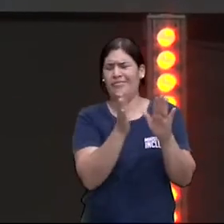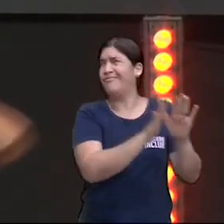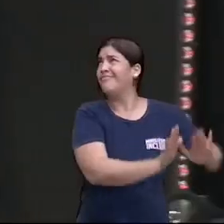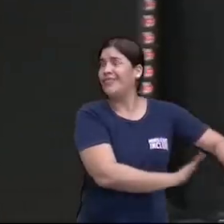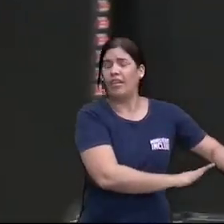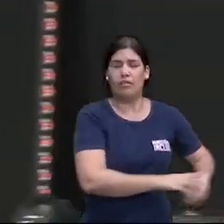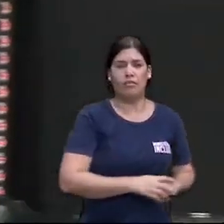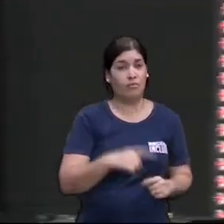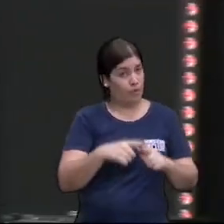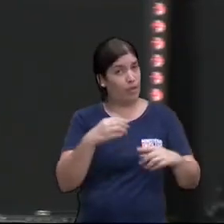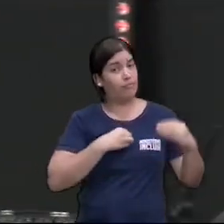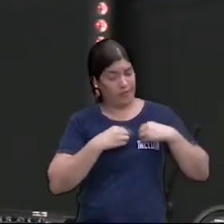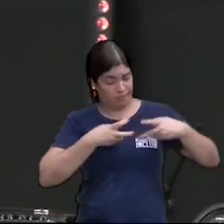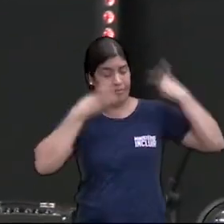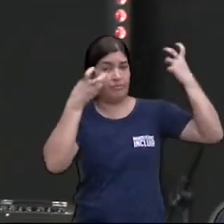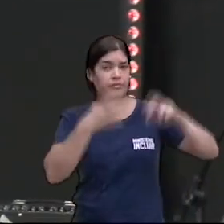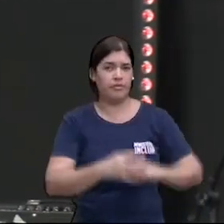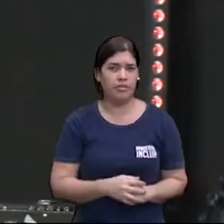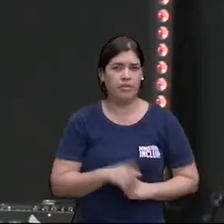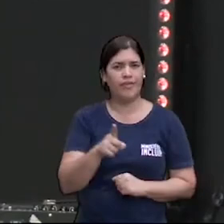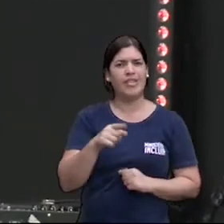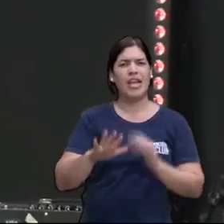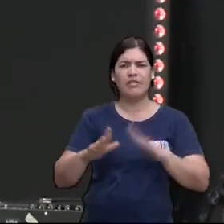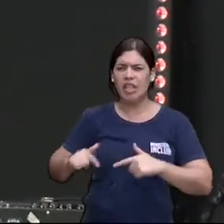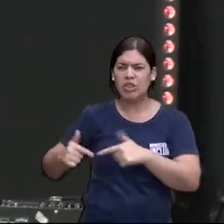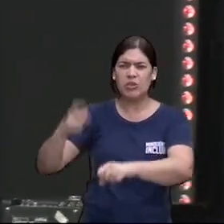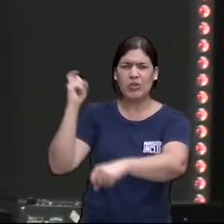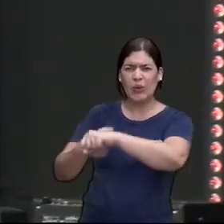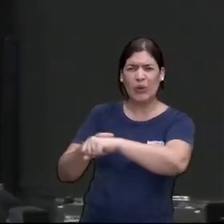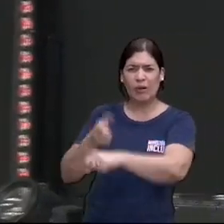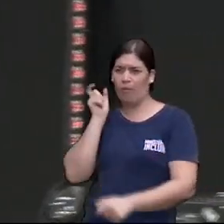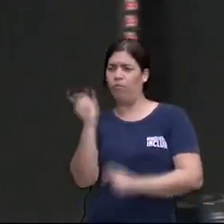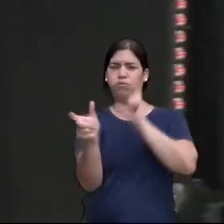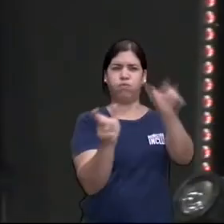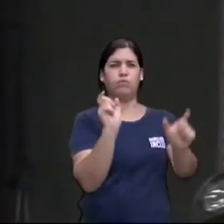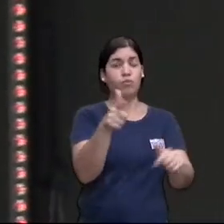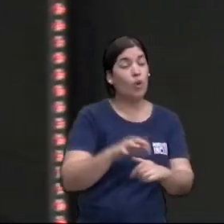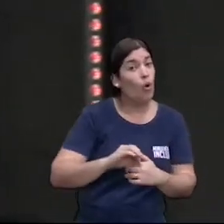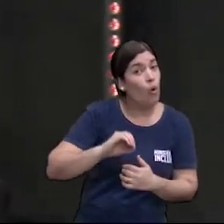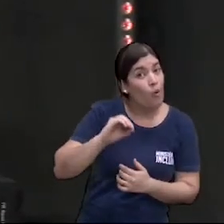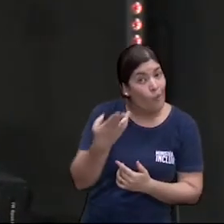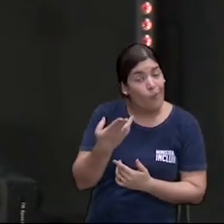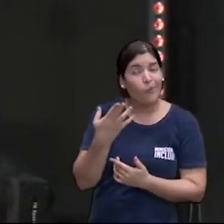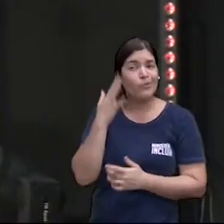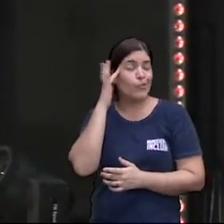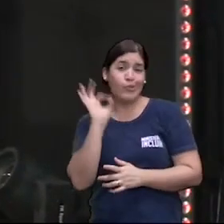você foi tão duro com alguém, ou quem sabe você foi para um motel com alguém,